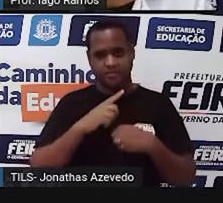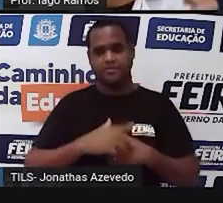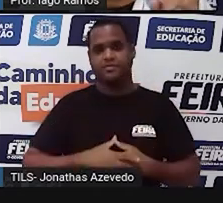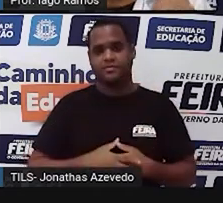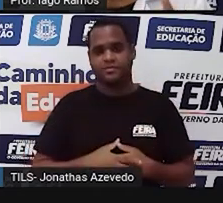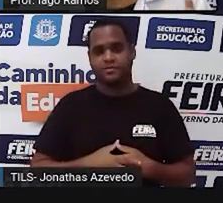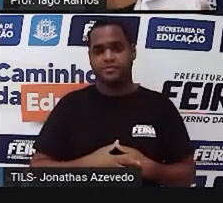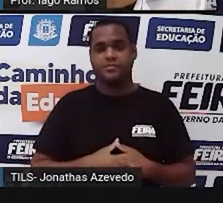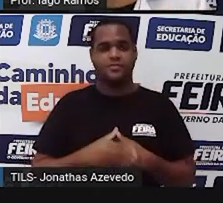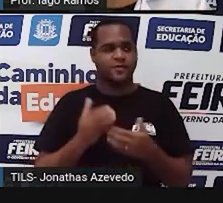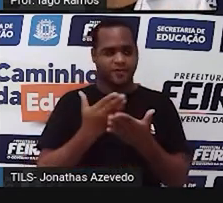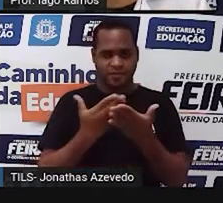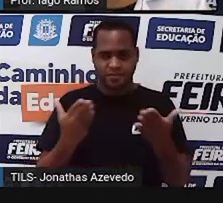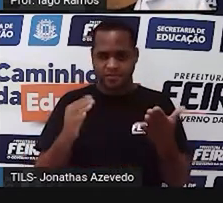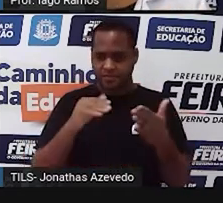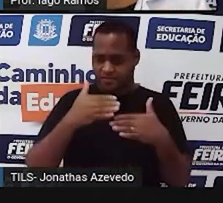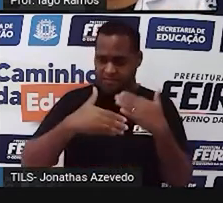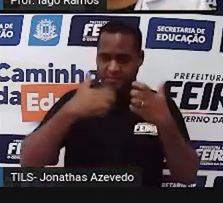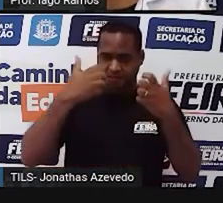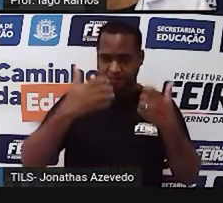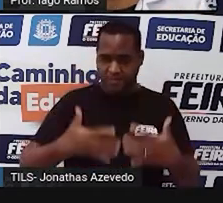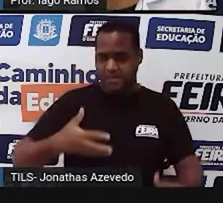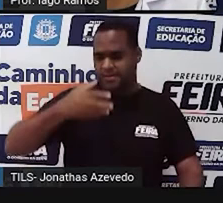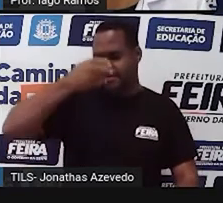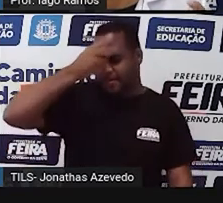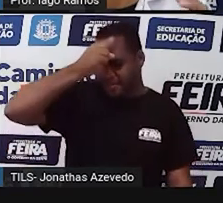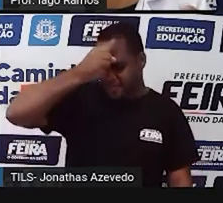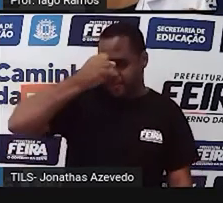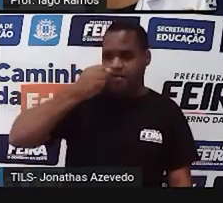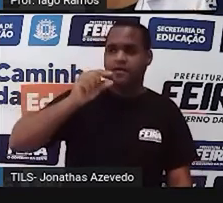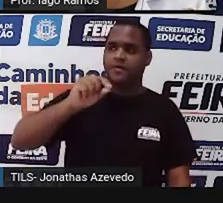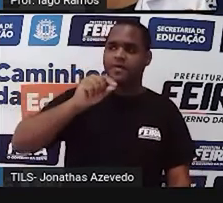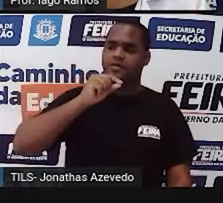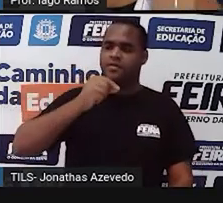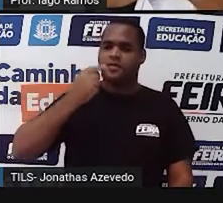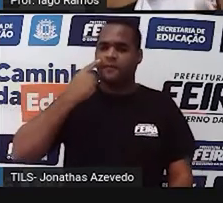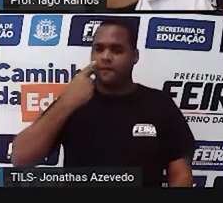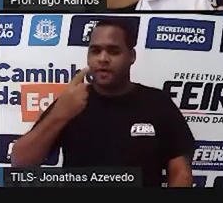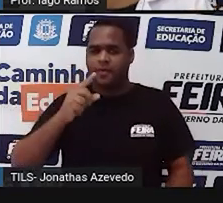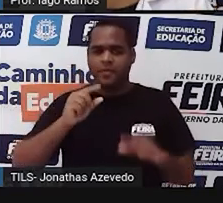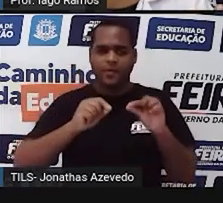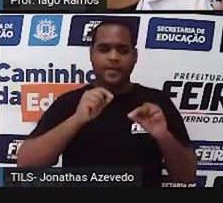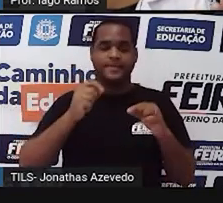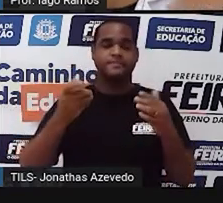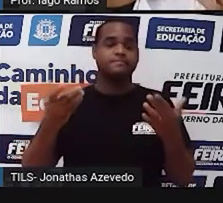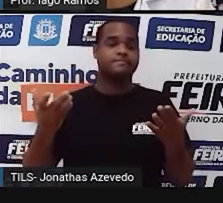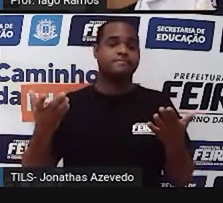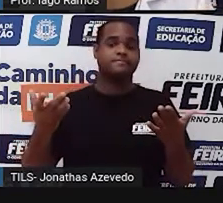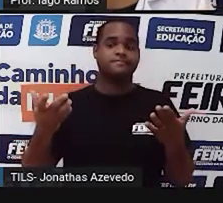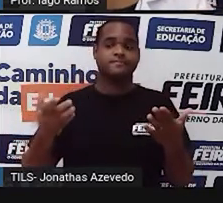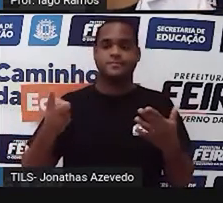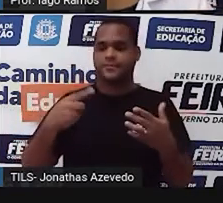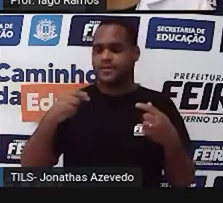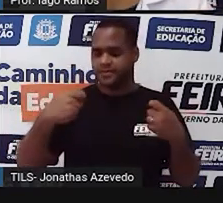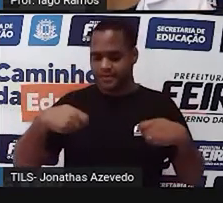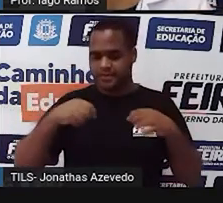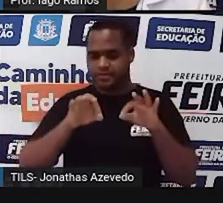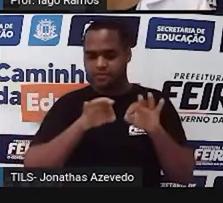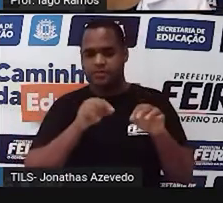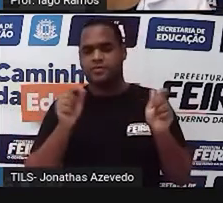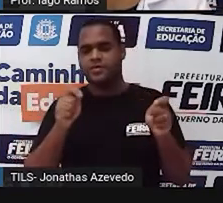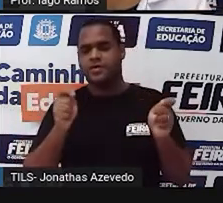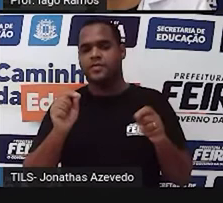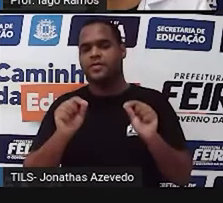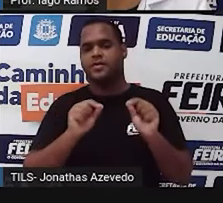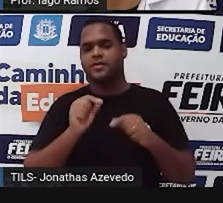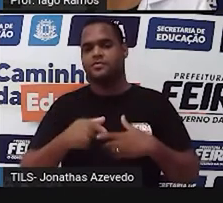Vamos, então, avançar para ver qual é o que a gente precisa fazer agora. Vamos